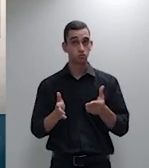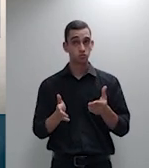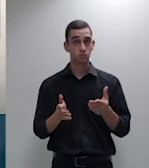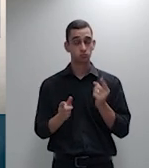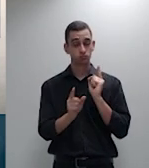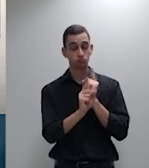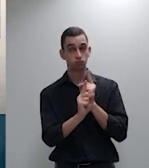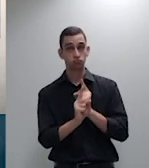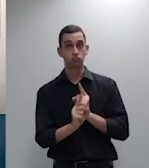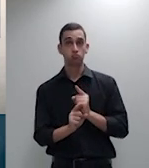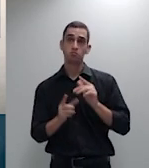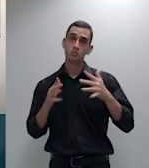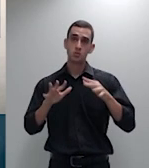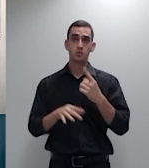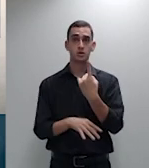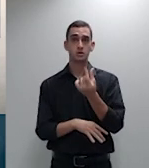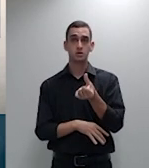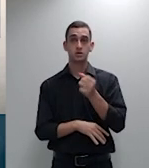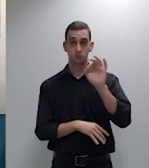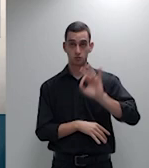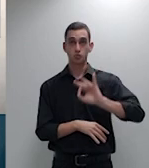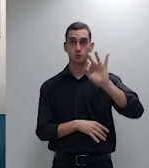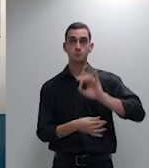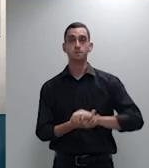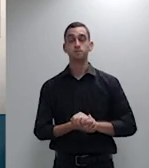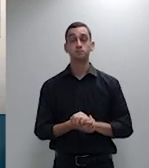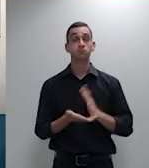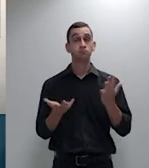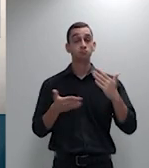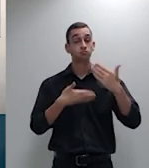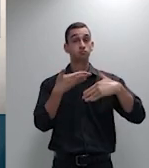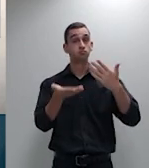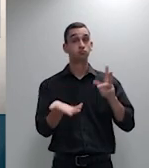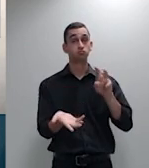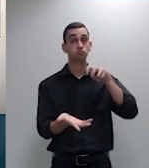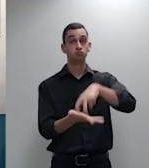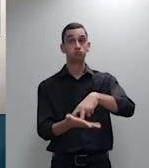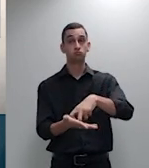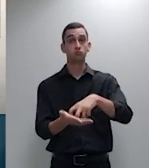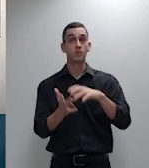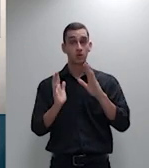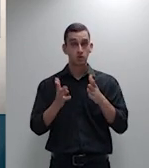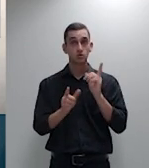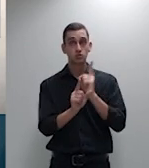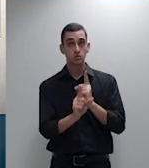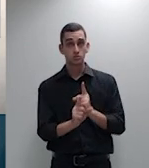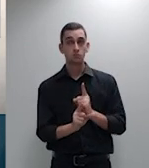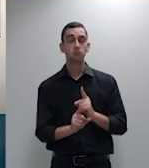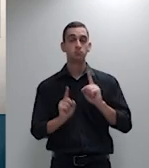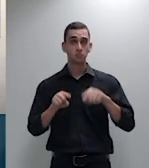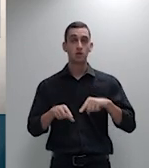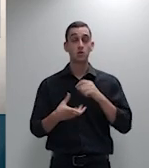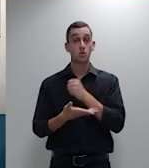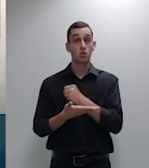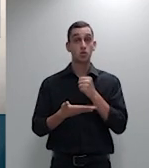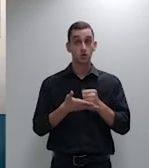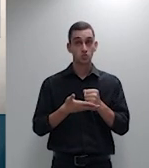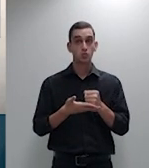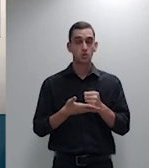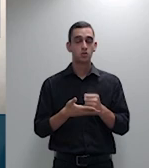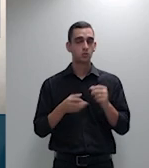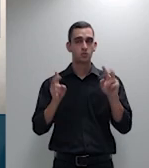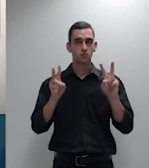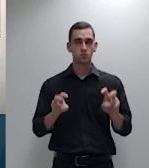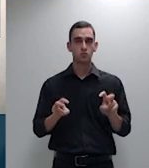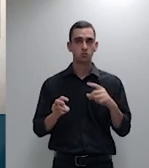a sentença no entanto declarou nula a cláusula contratual proclamando uma recomposição